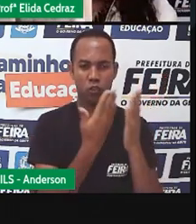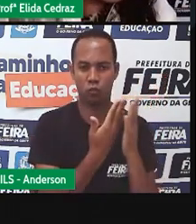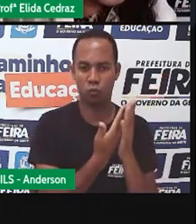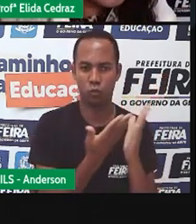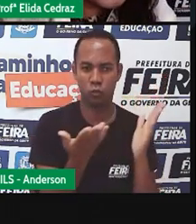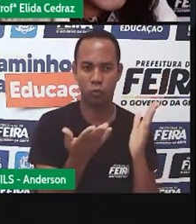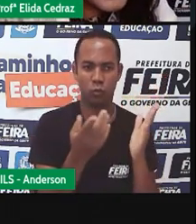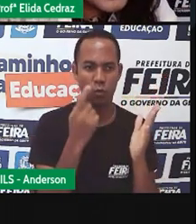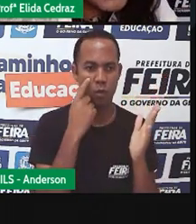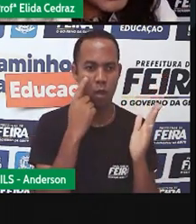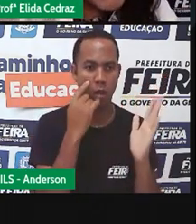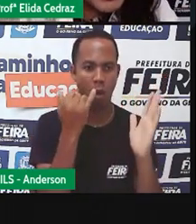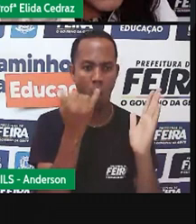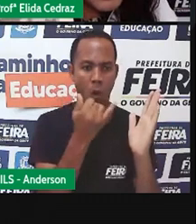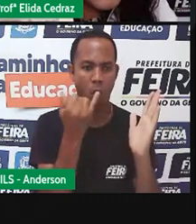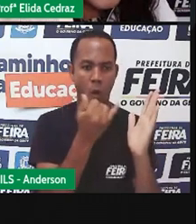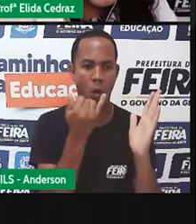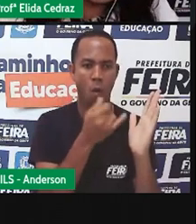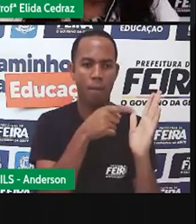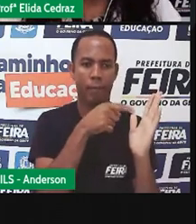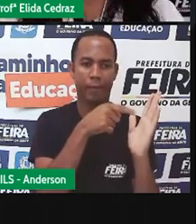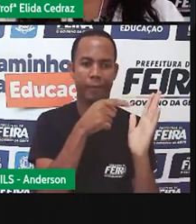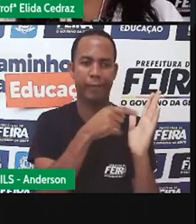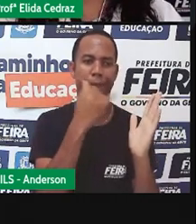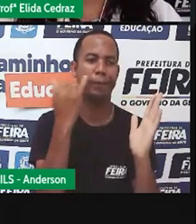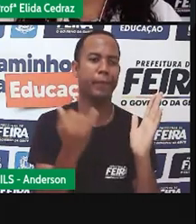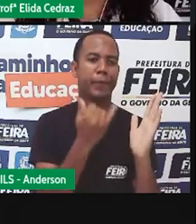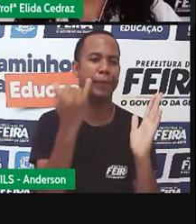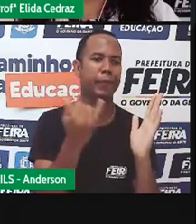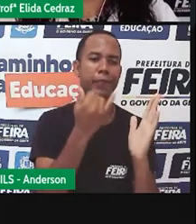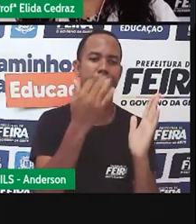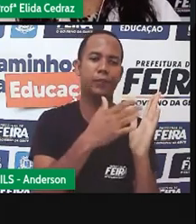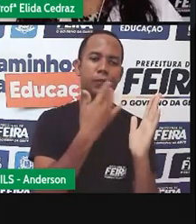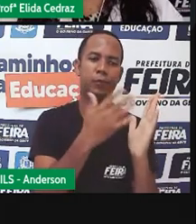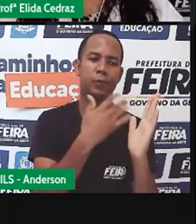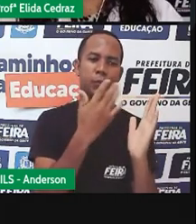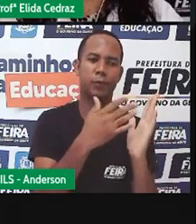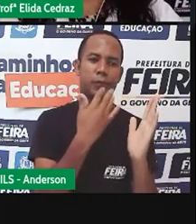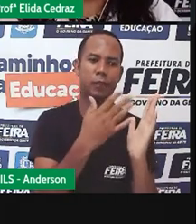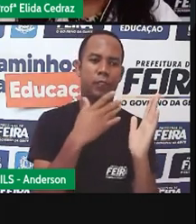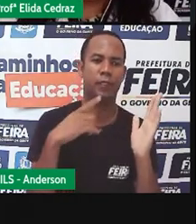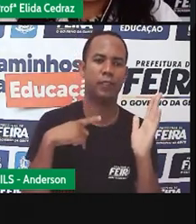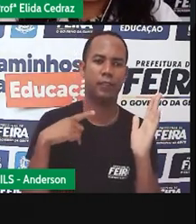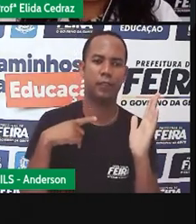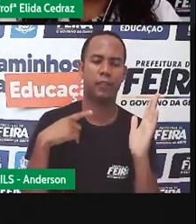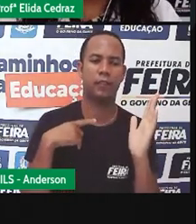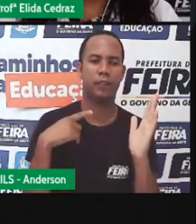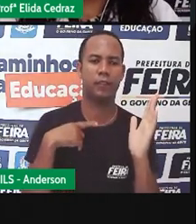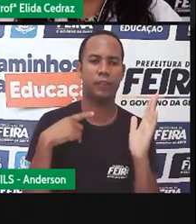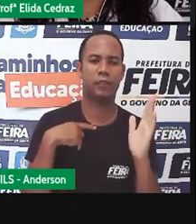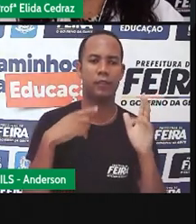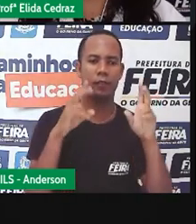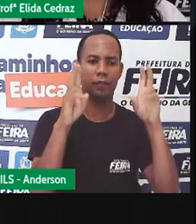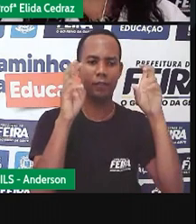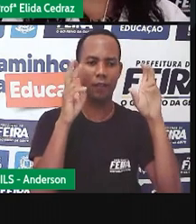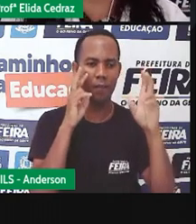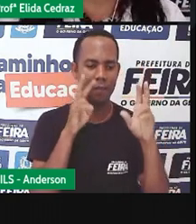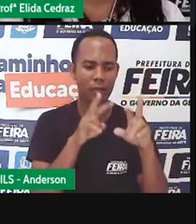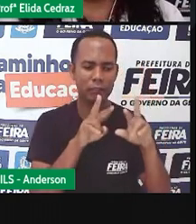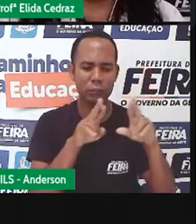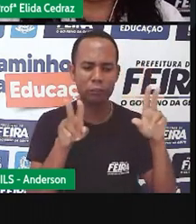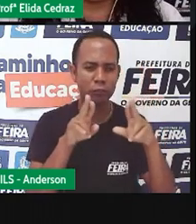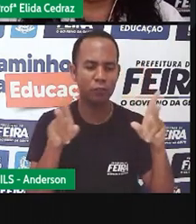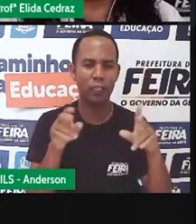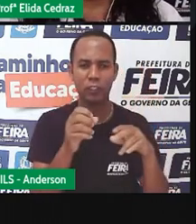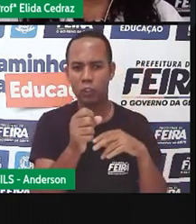neste meio de comunicação chamado jornal, nós encontramos textos jornalísticos e textos